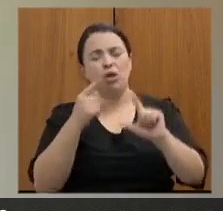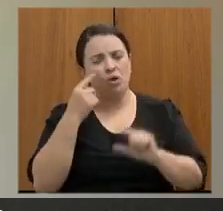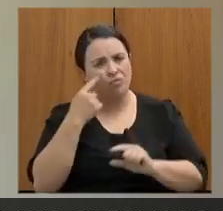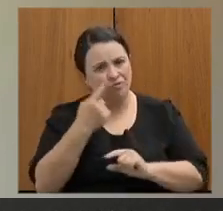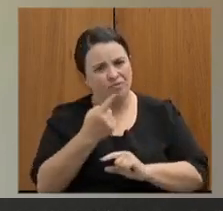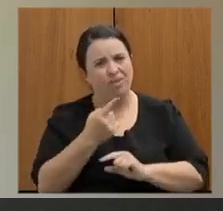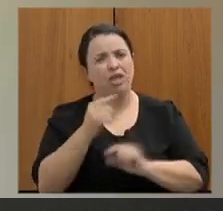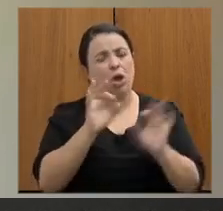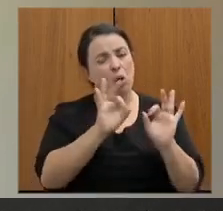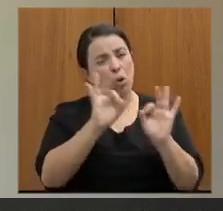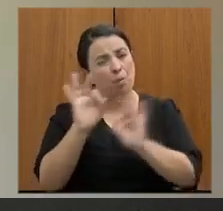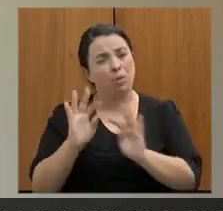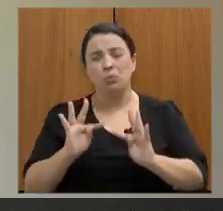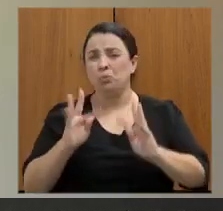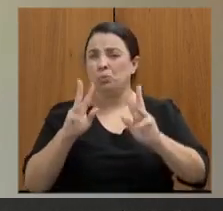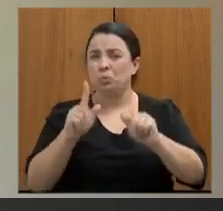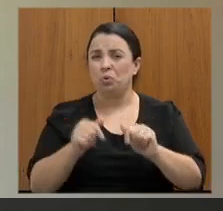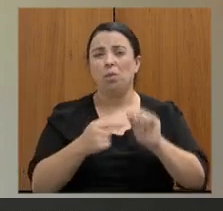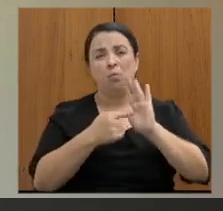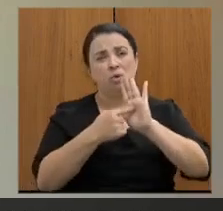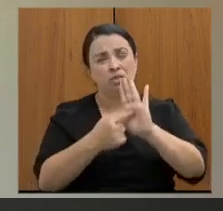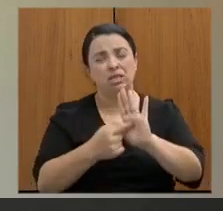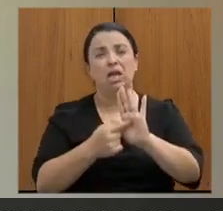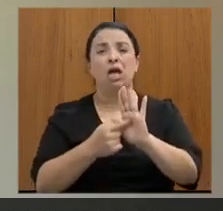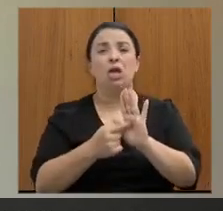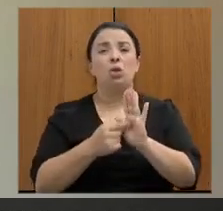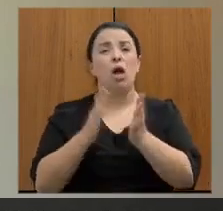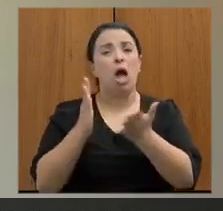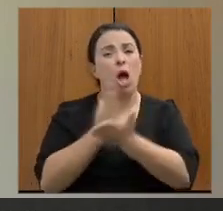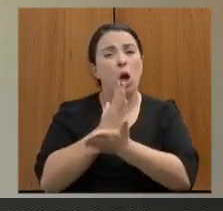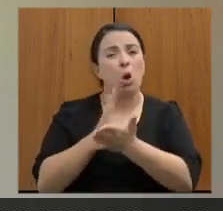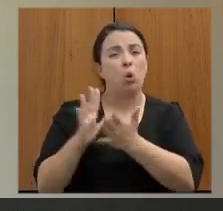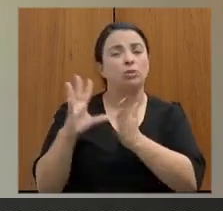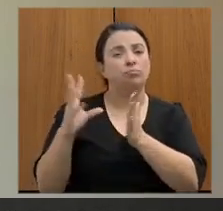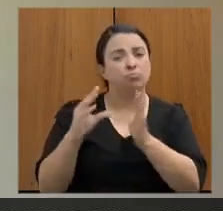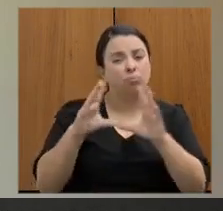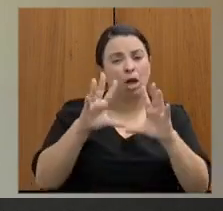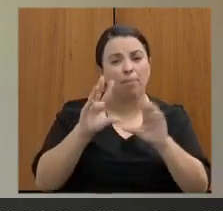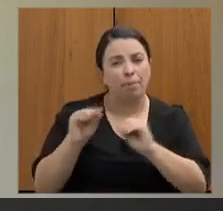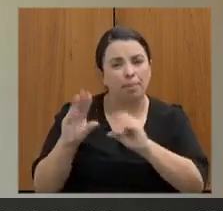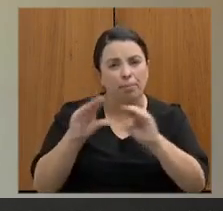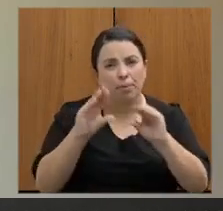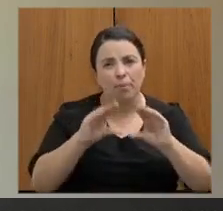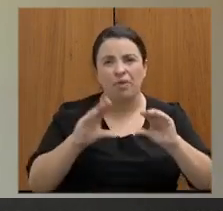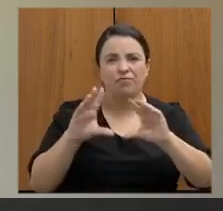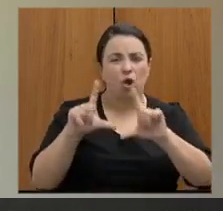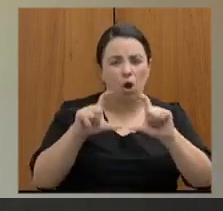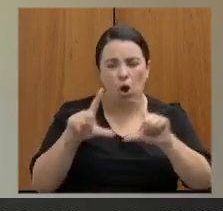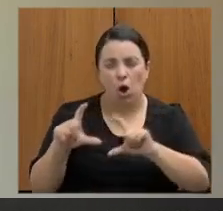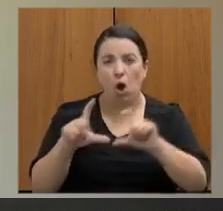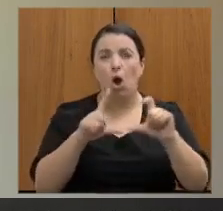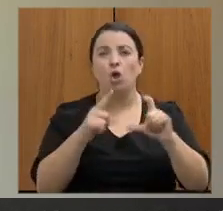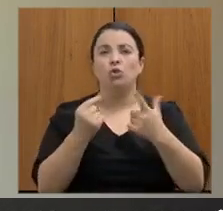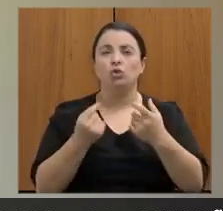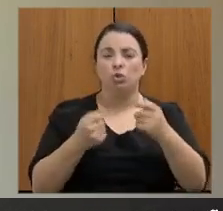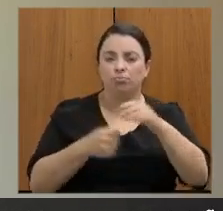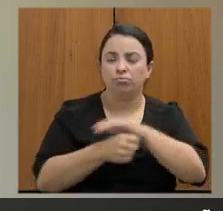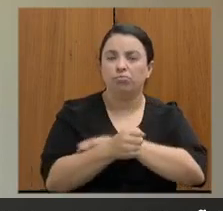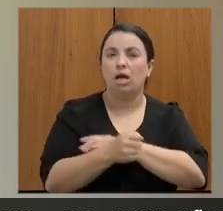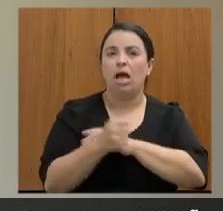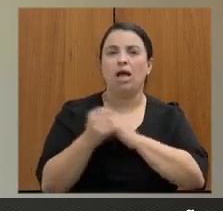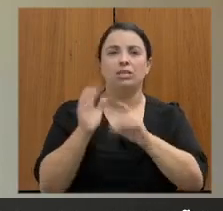mostrando de fato alguns registros sobre a implementação dos assistentes sociais e psicólogos